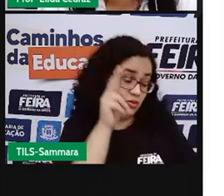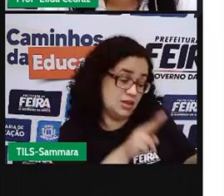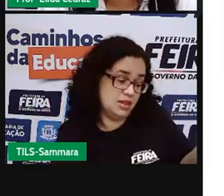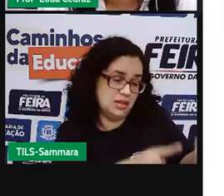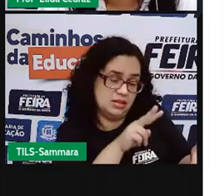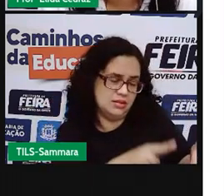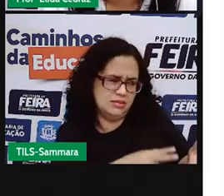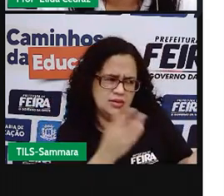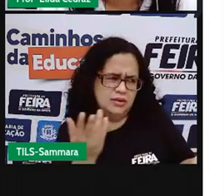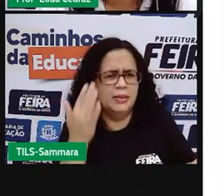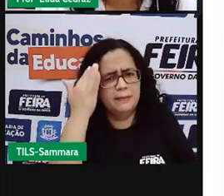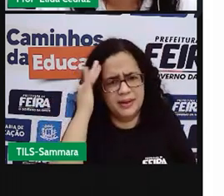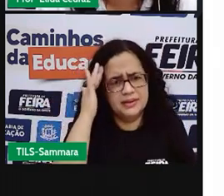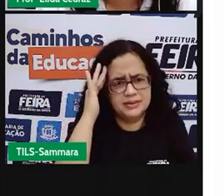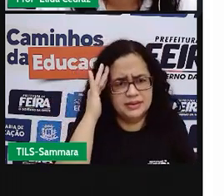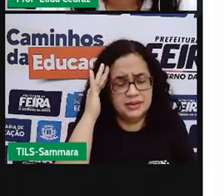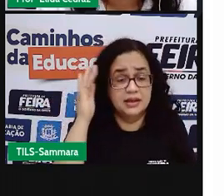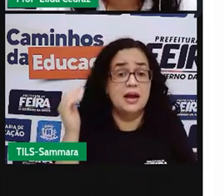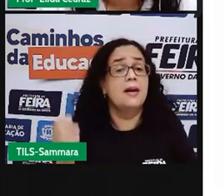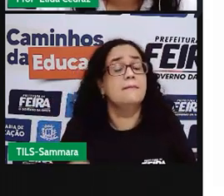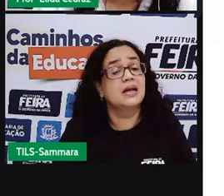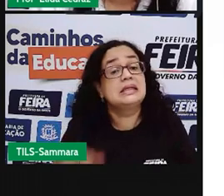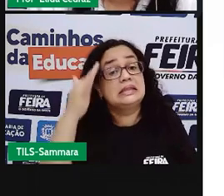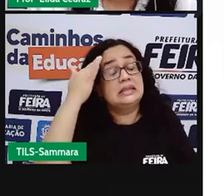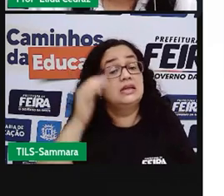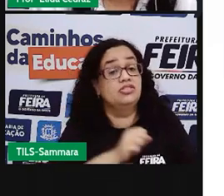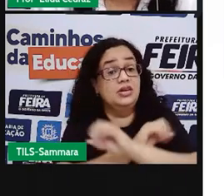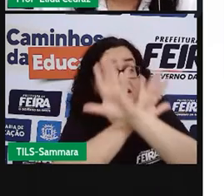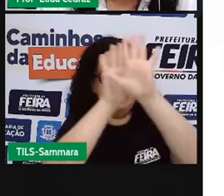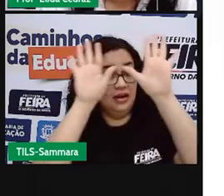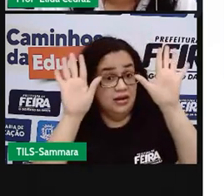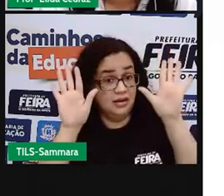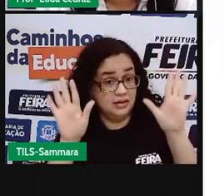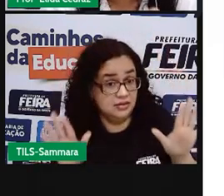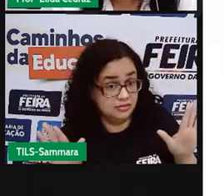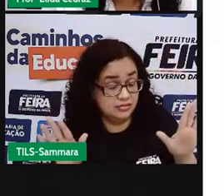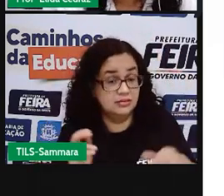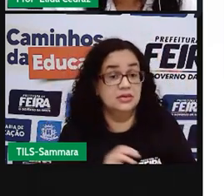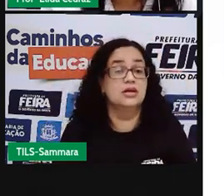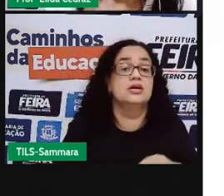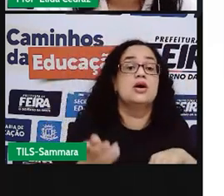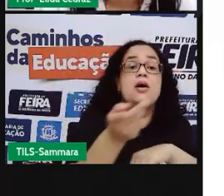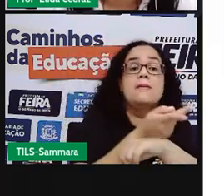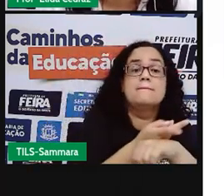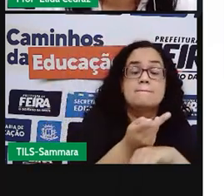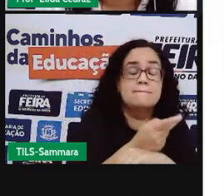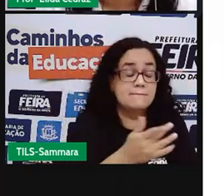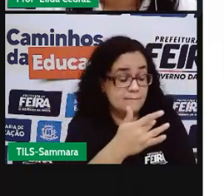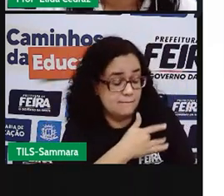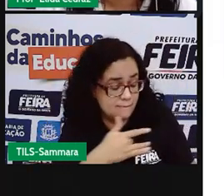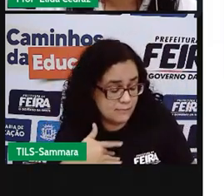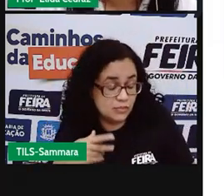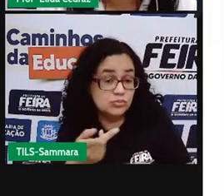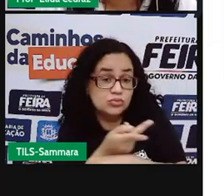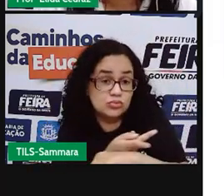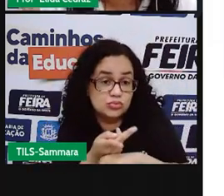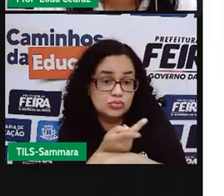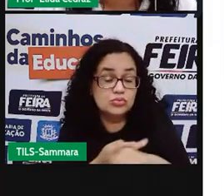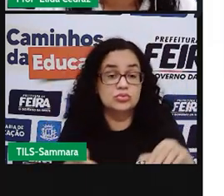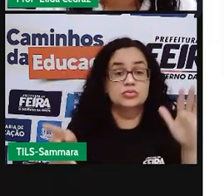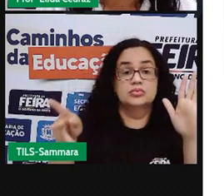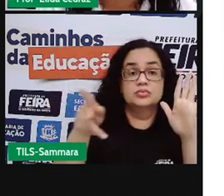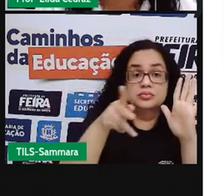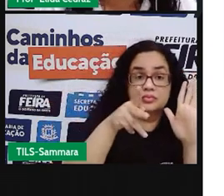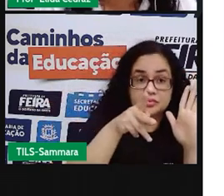fique perdido. Mas que ele compreenda e possa procurar os postos de saúde dentro